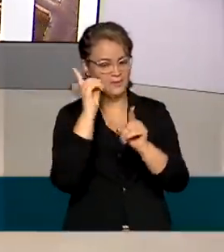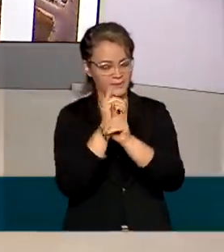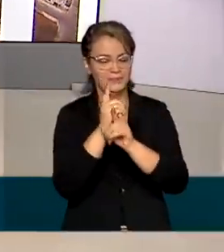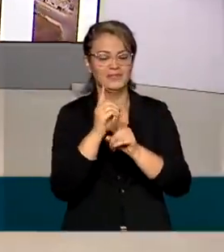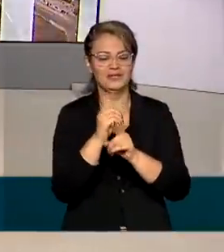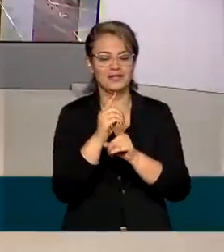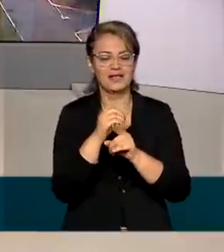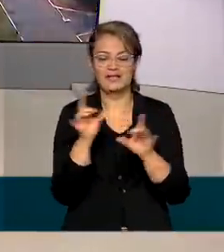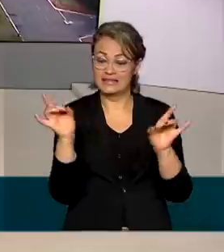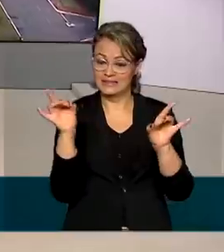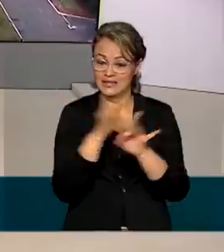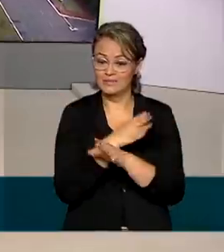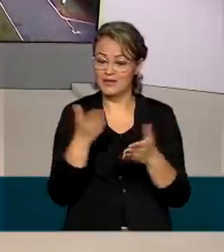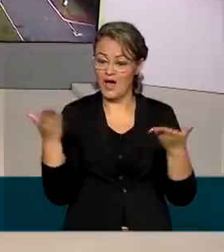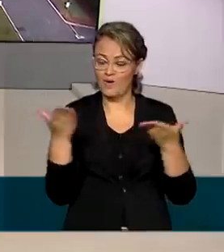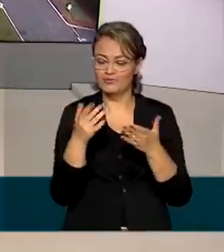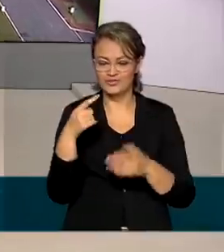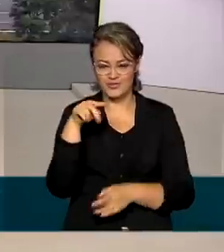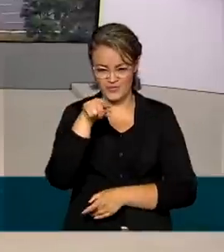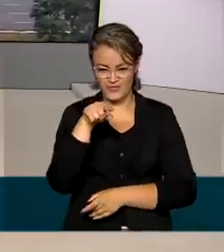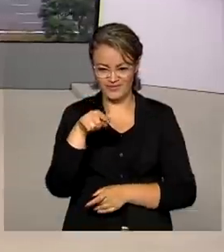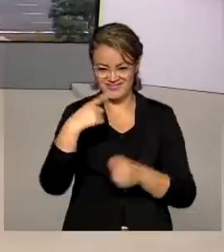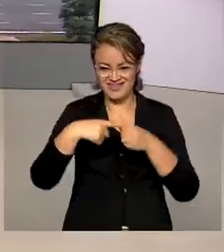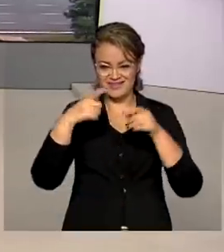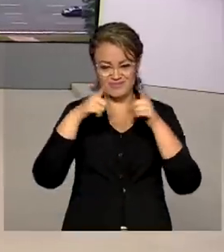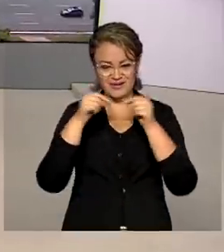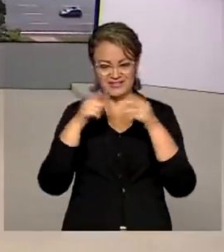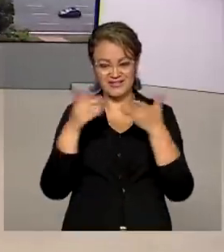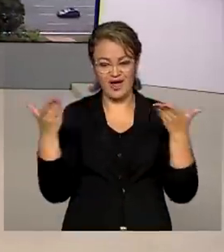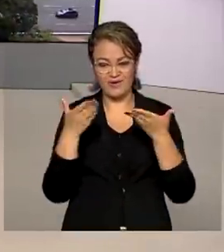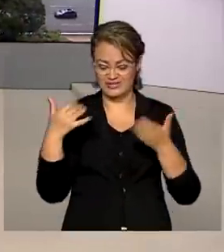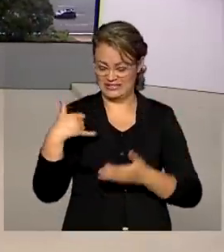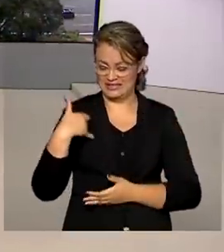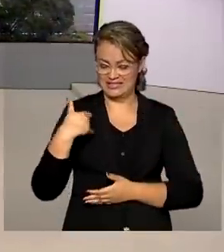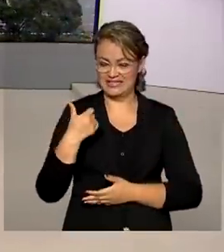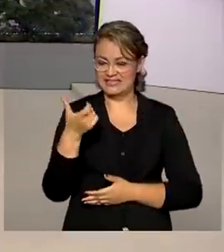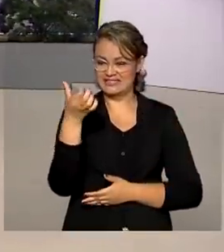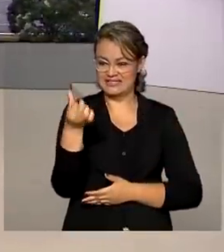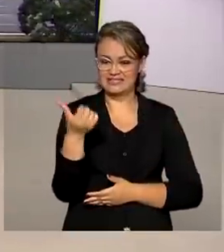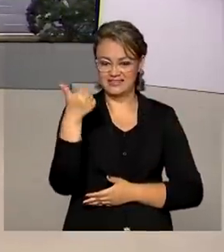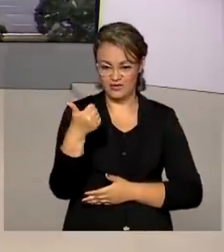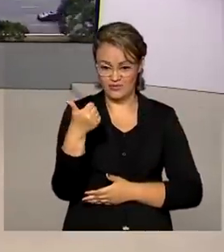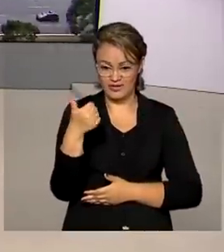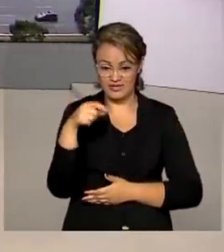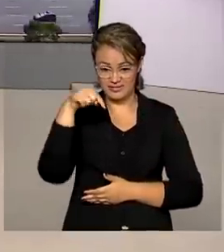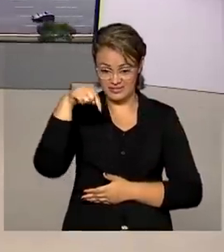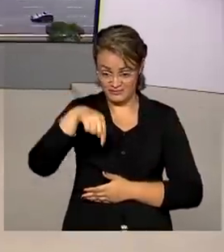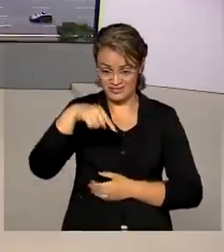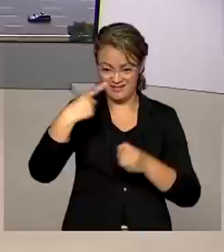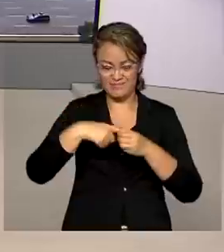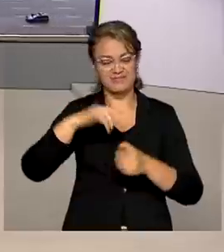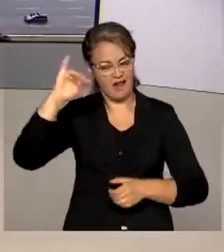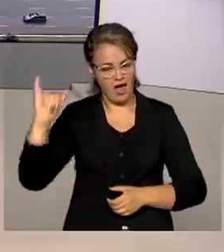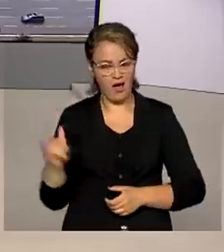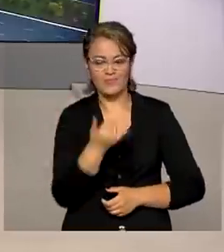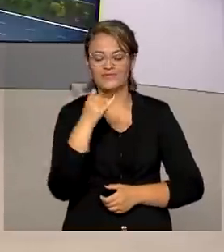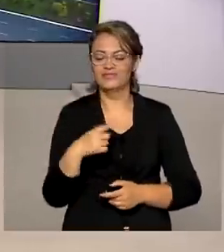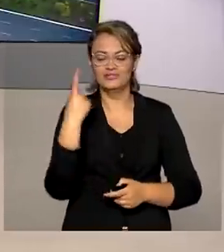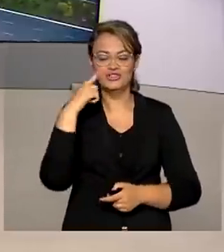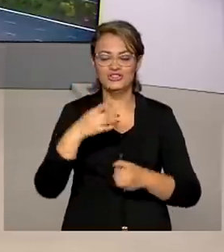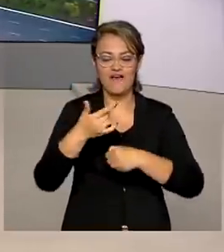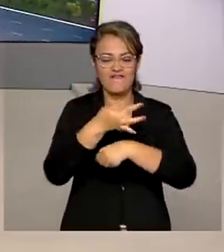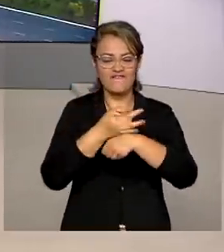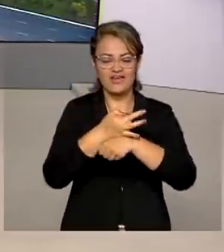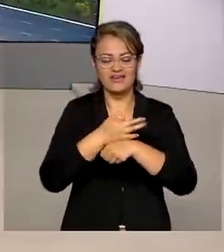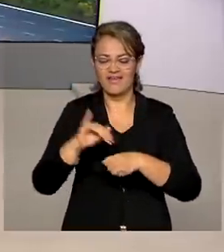sociais e a gente encerra esta edição com imagens de Brasília, que completa hoje 61 anos. Se você está aqui, então, aproveite o dia, o feriado